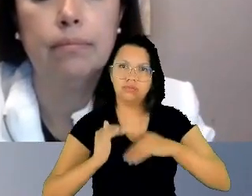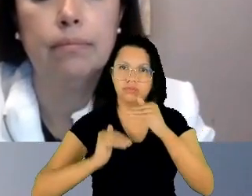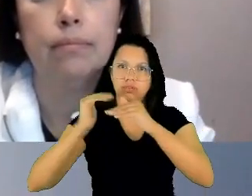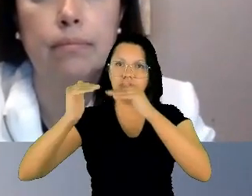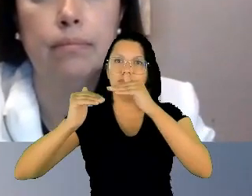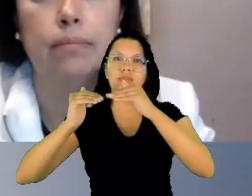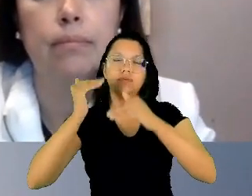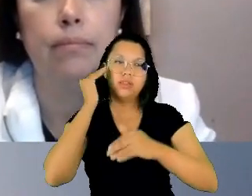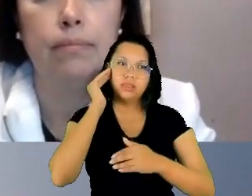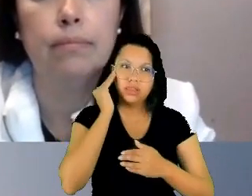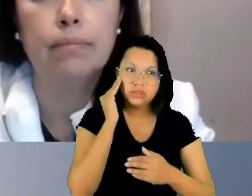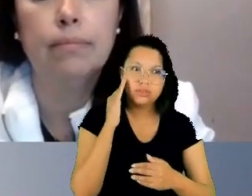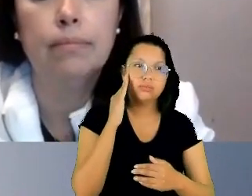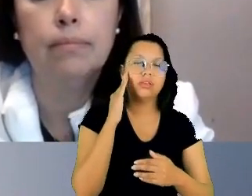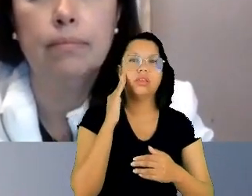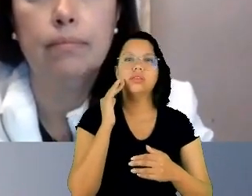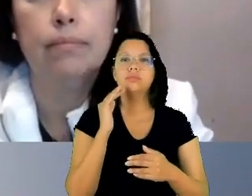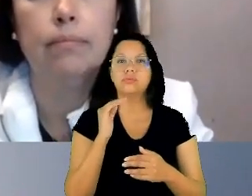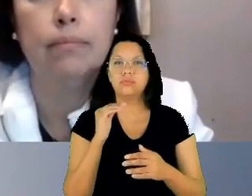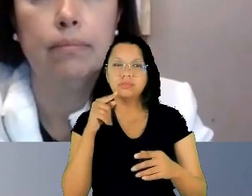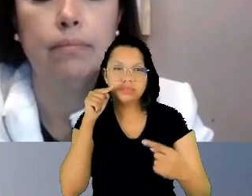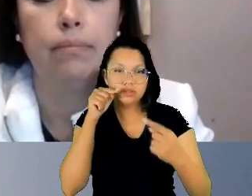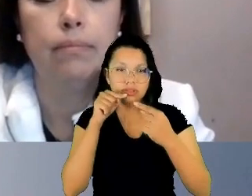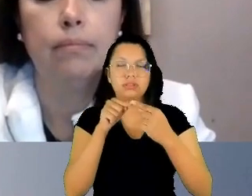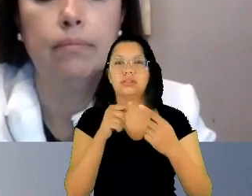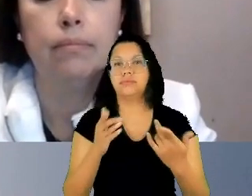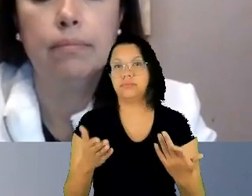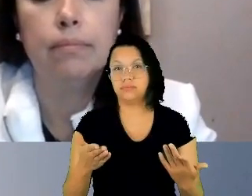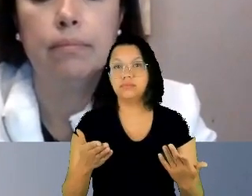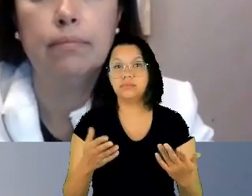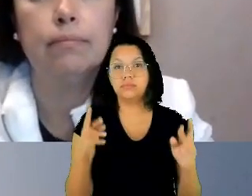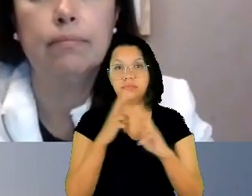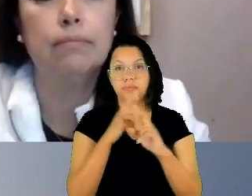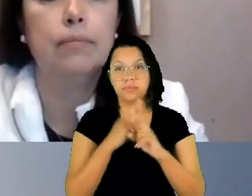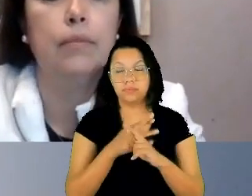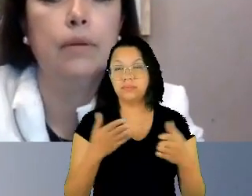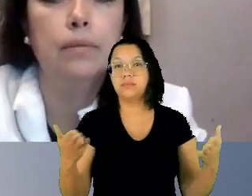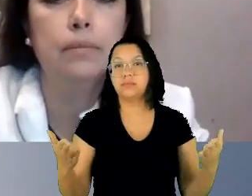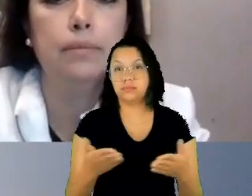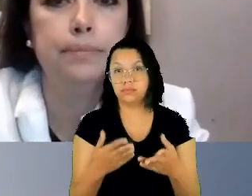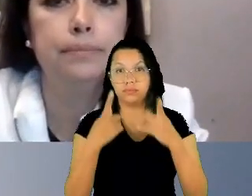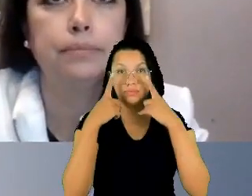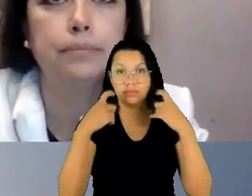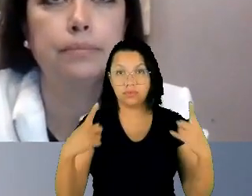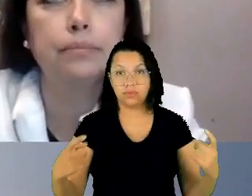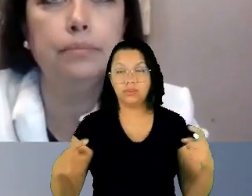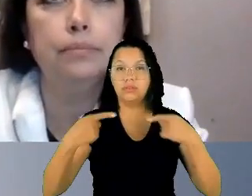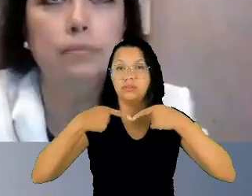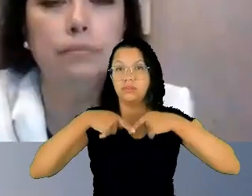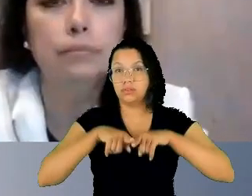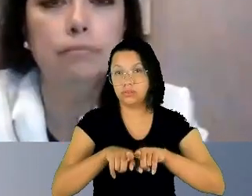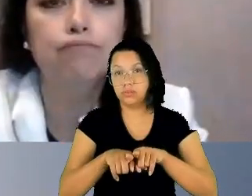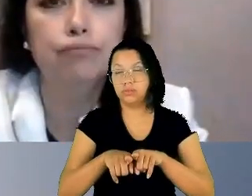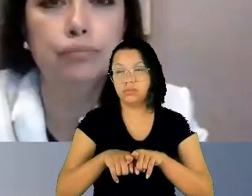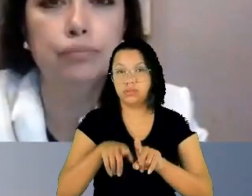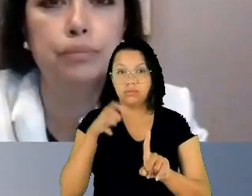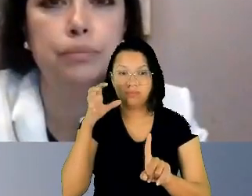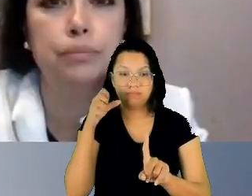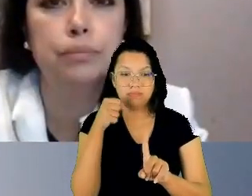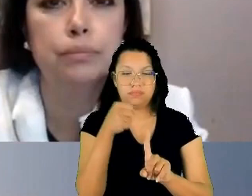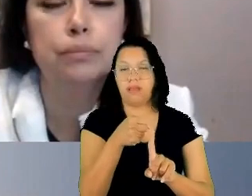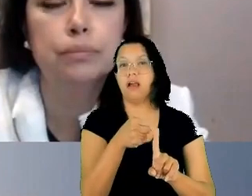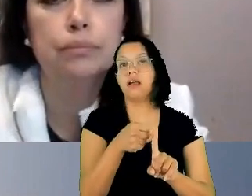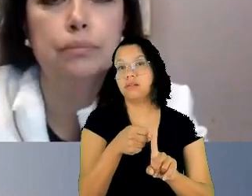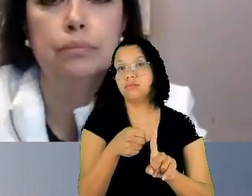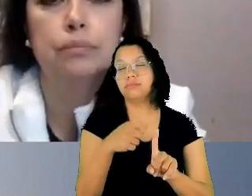específicos a respeito da violência sexual e do impacto desproporcional que tem com relação às mulheres